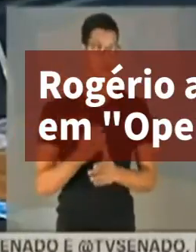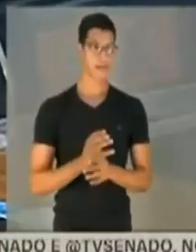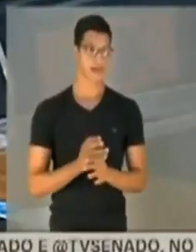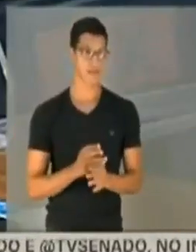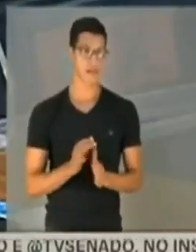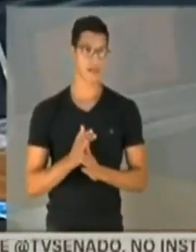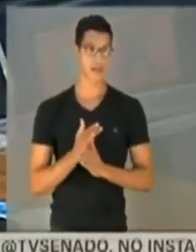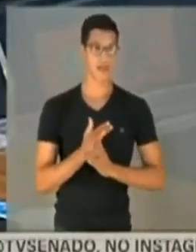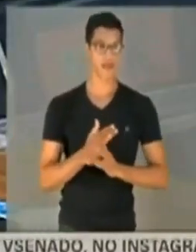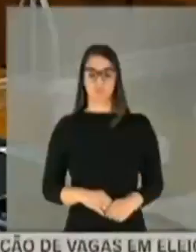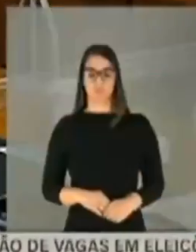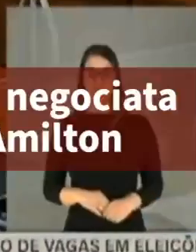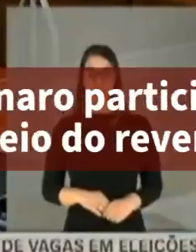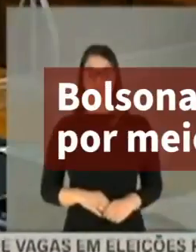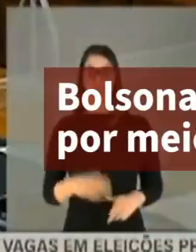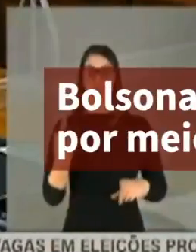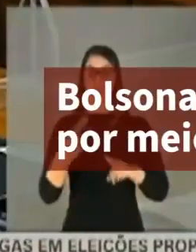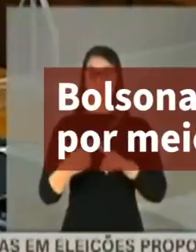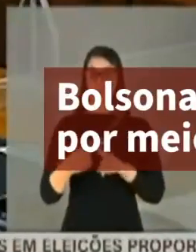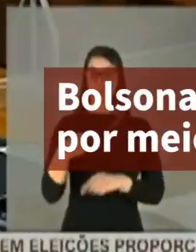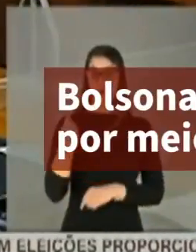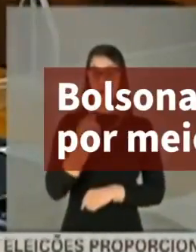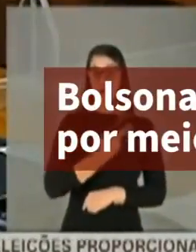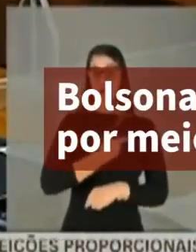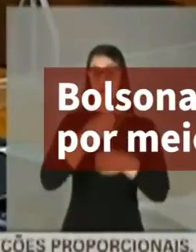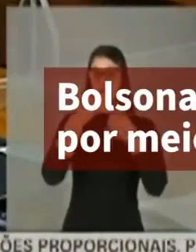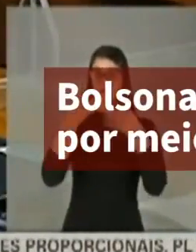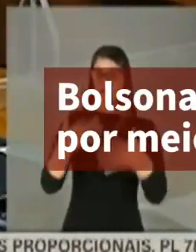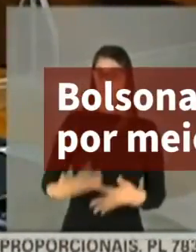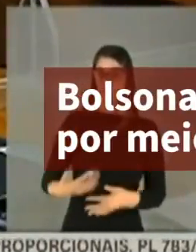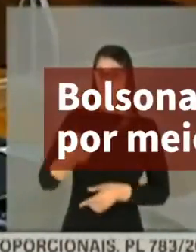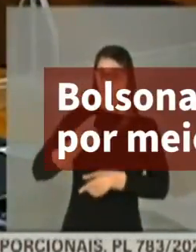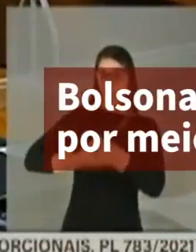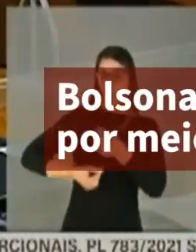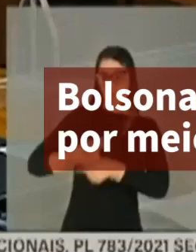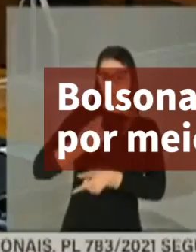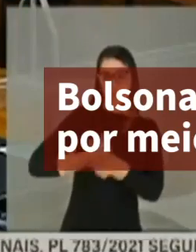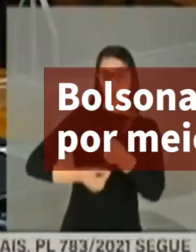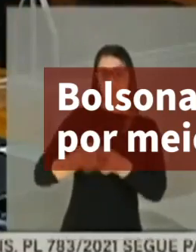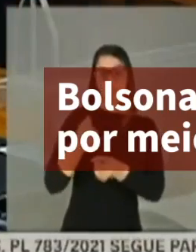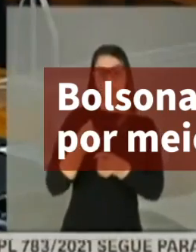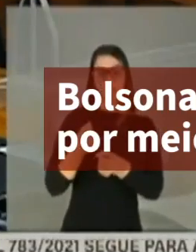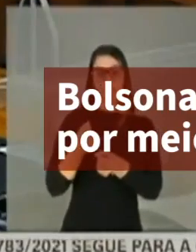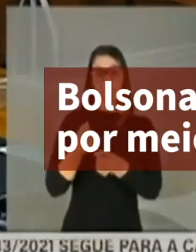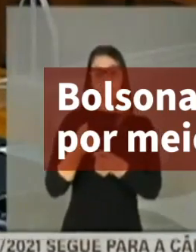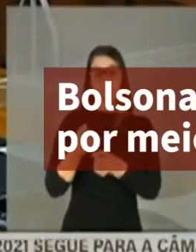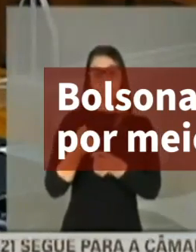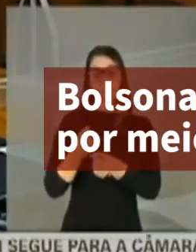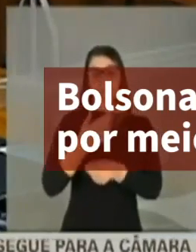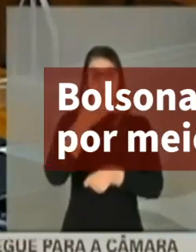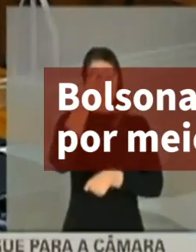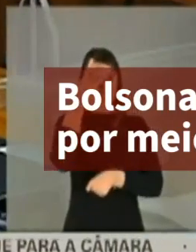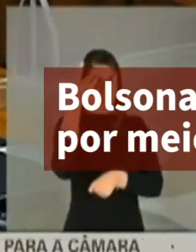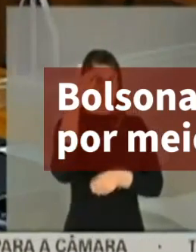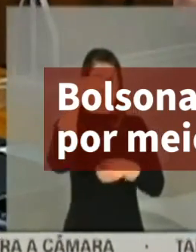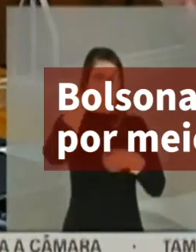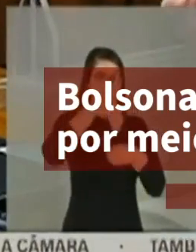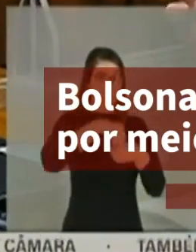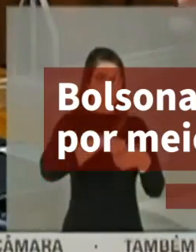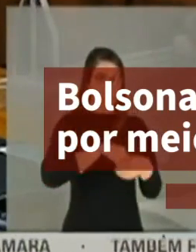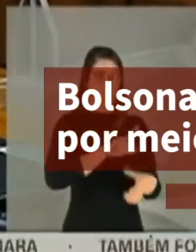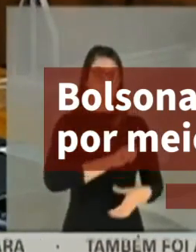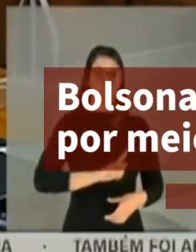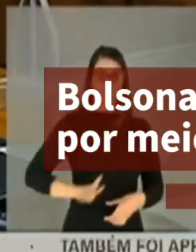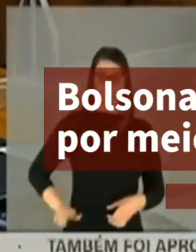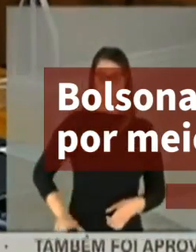desta operação. Posso falar? Nós estamos falando de negociatas entre membros do governo que envolvem o